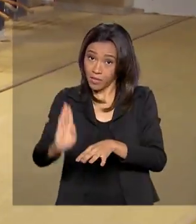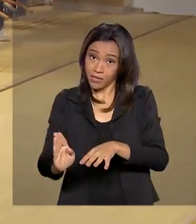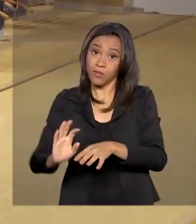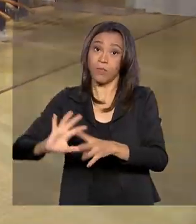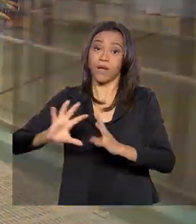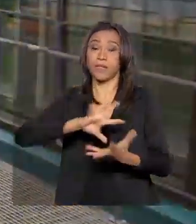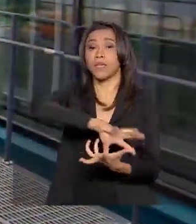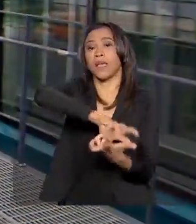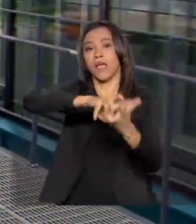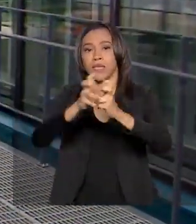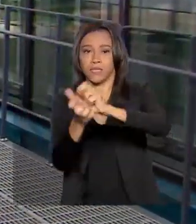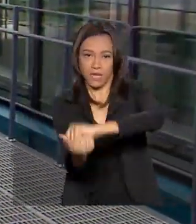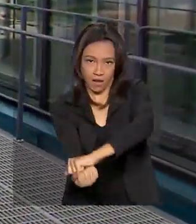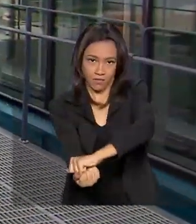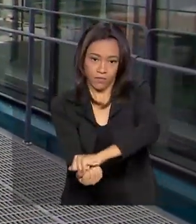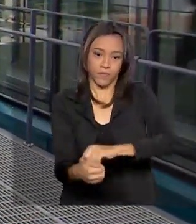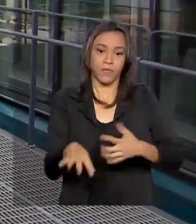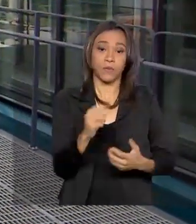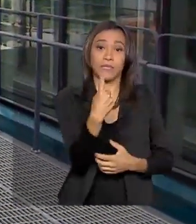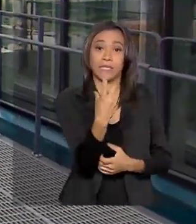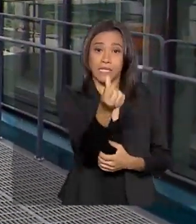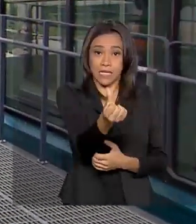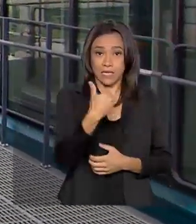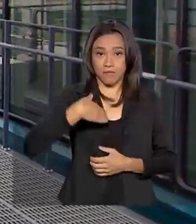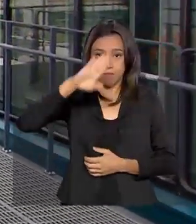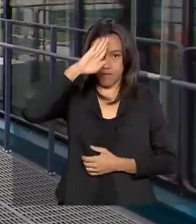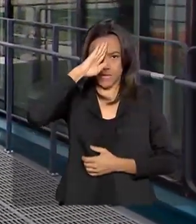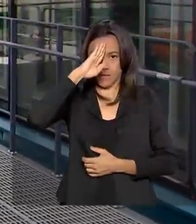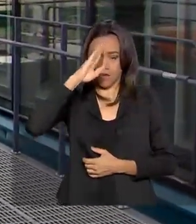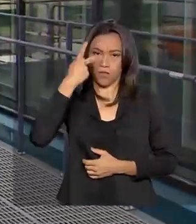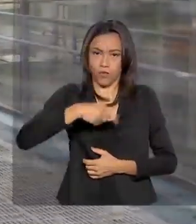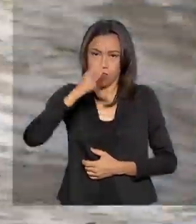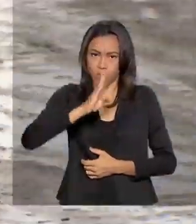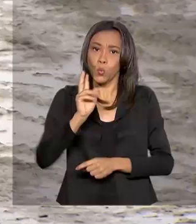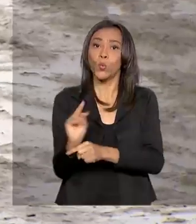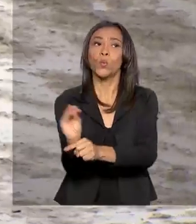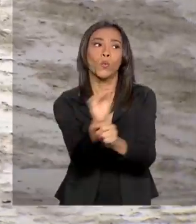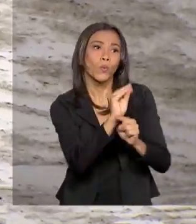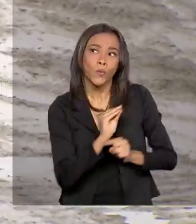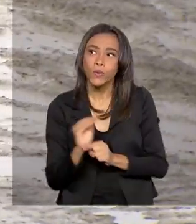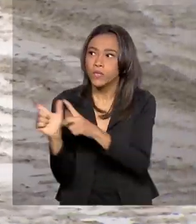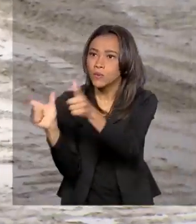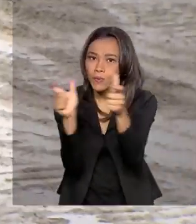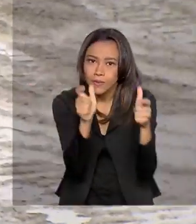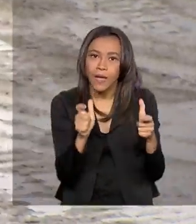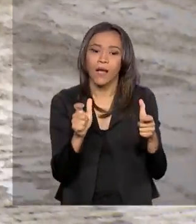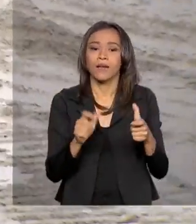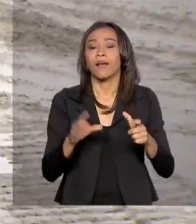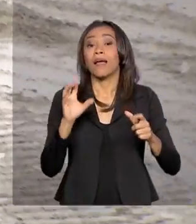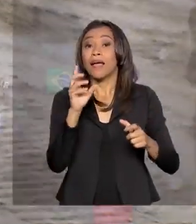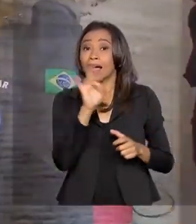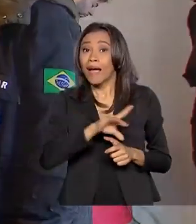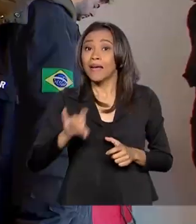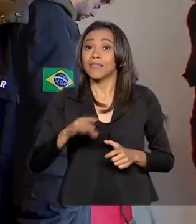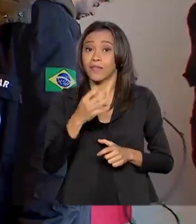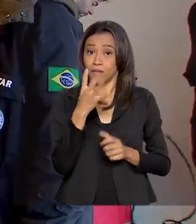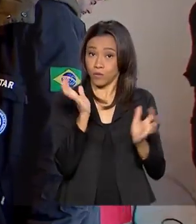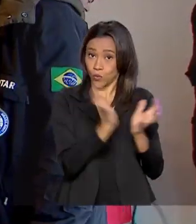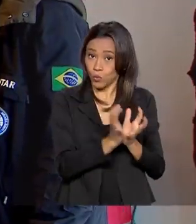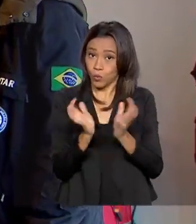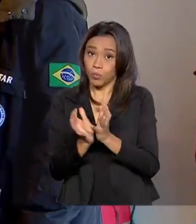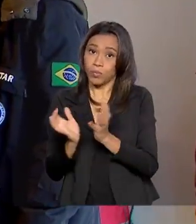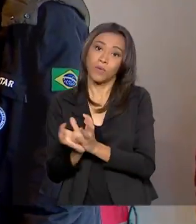reciclado. 16 militares brasileiros cuidam da manutenção da base, cada grupo fica 13 meses na estação